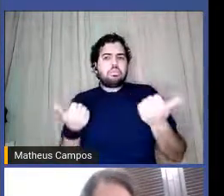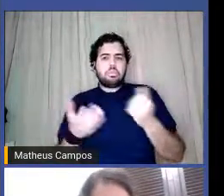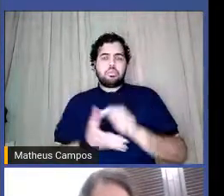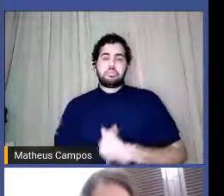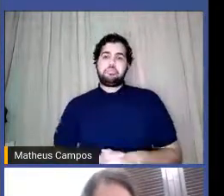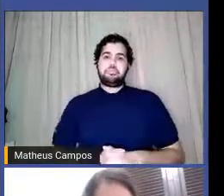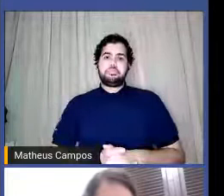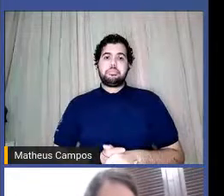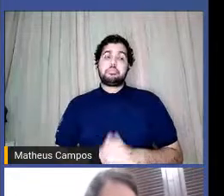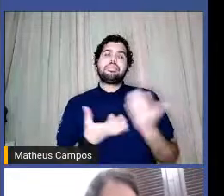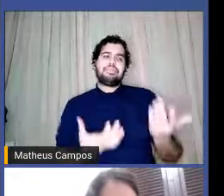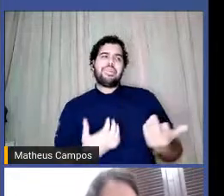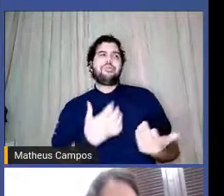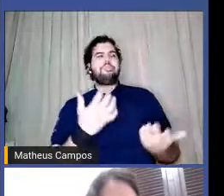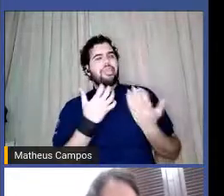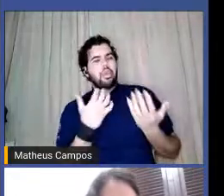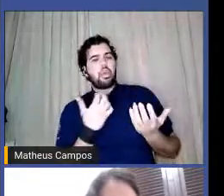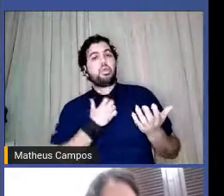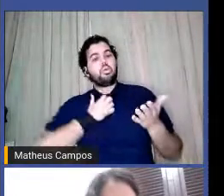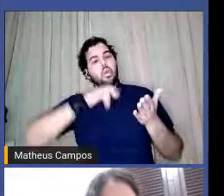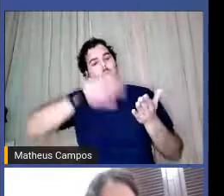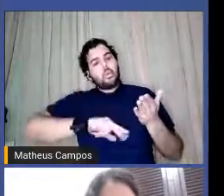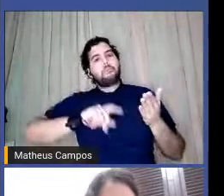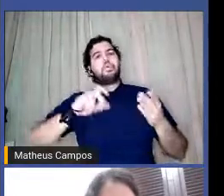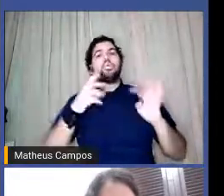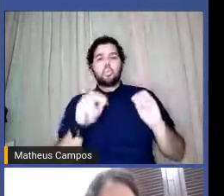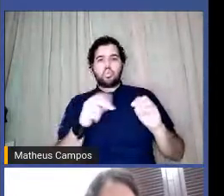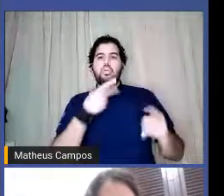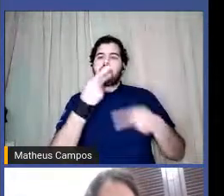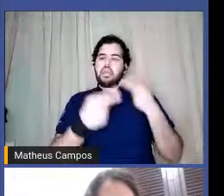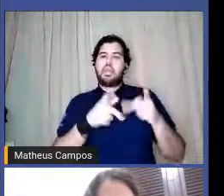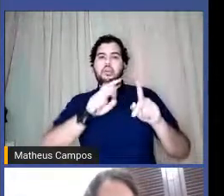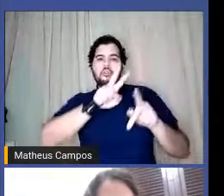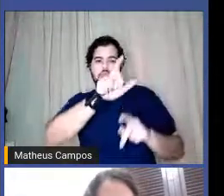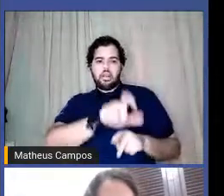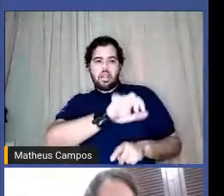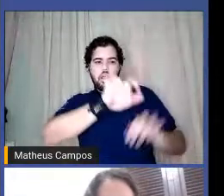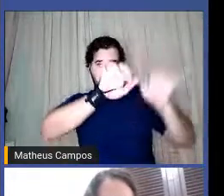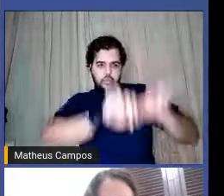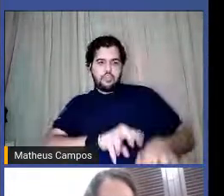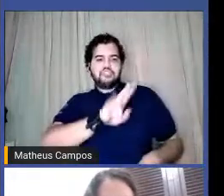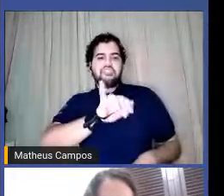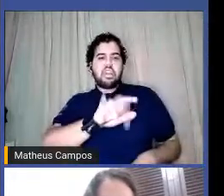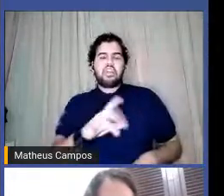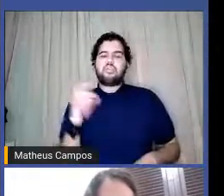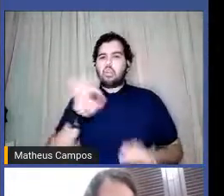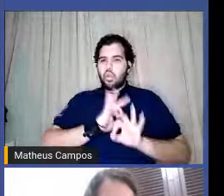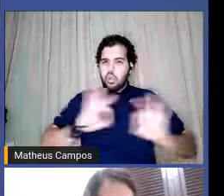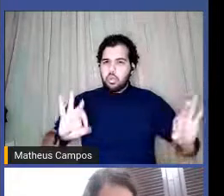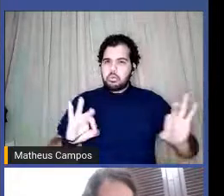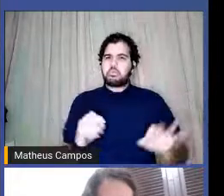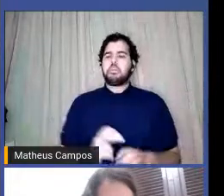Eu queria só ler a fala da Vivi, que eu achei ótima. Força do pisão